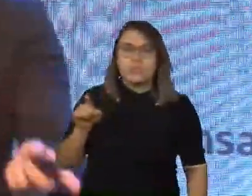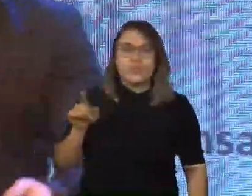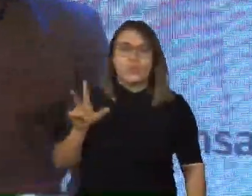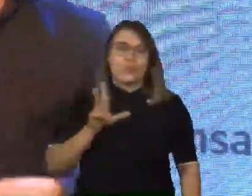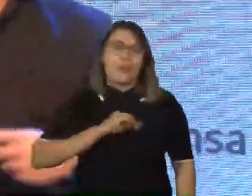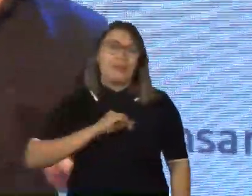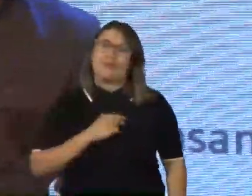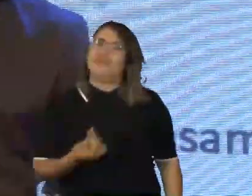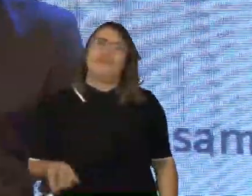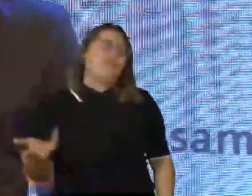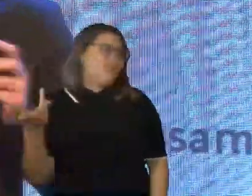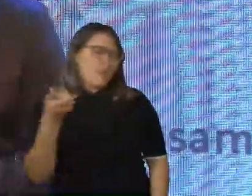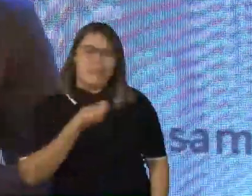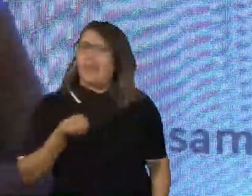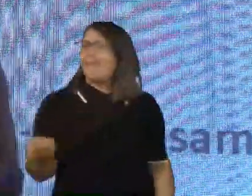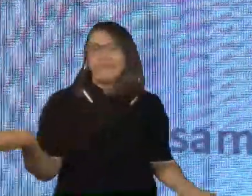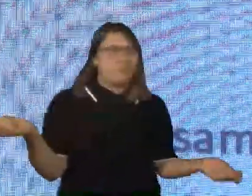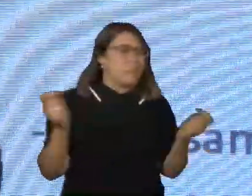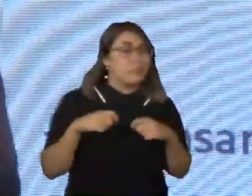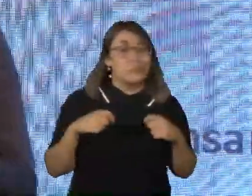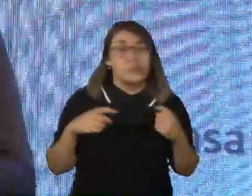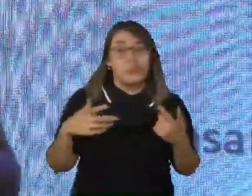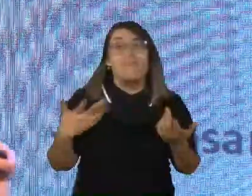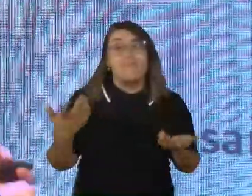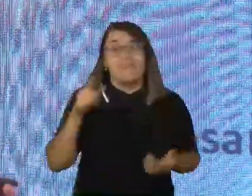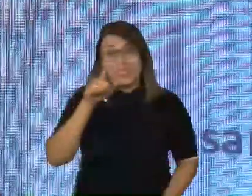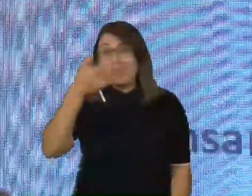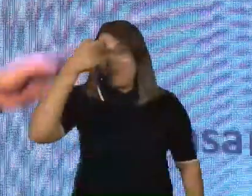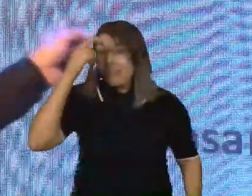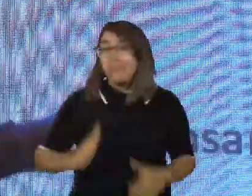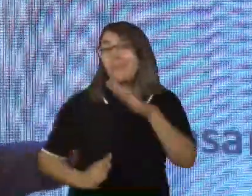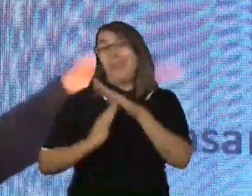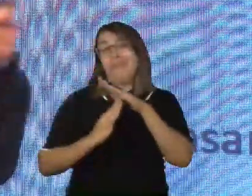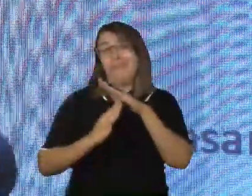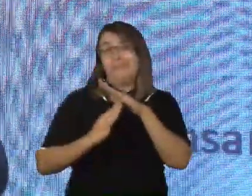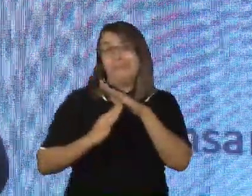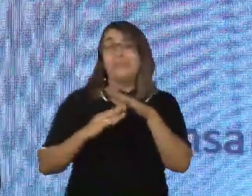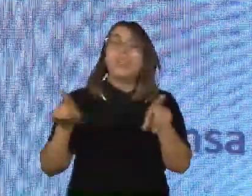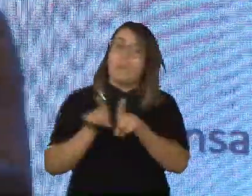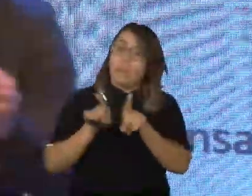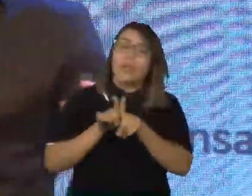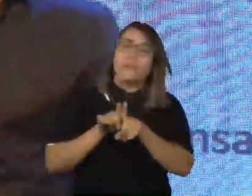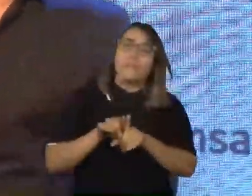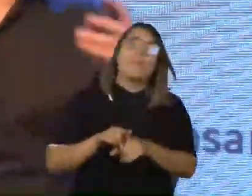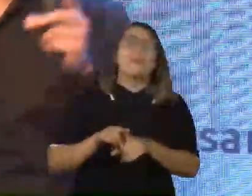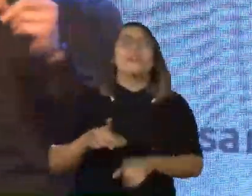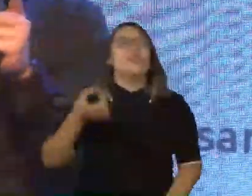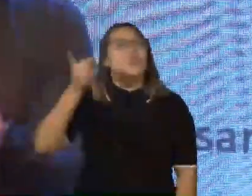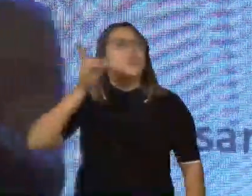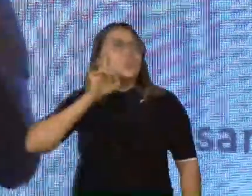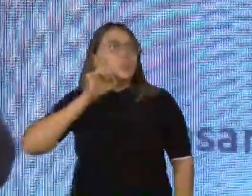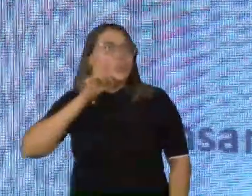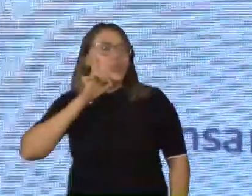incapacidades de que você não é capaz, sinto-lhe informar. Você tem uma mente limitada. É aquele também que todos nós um dia já